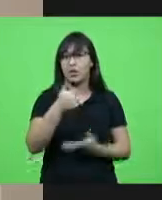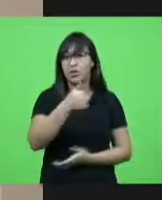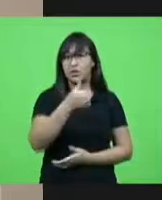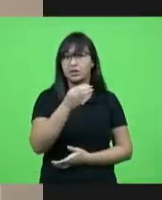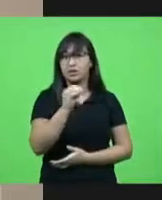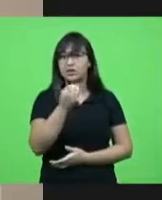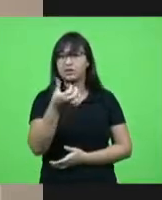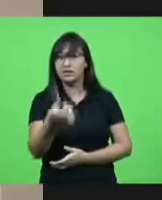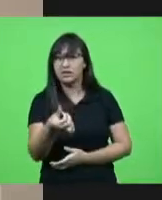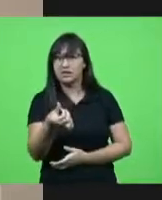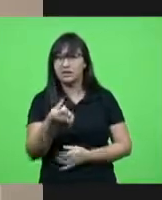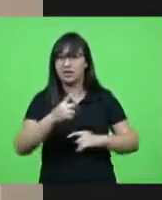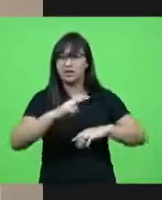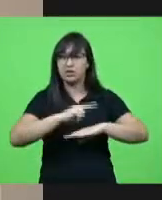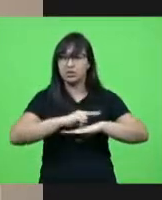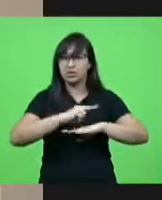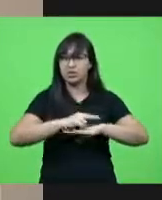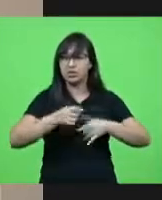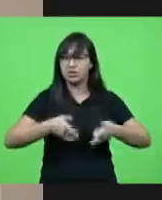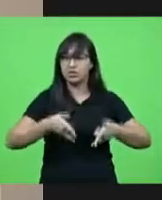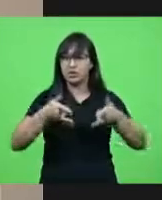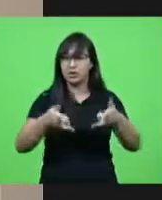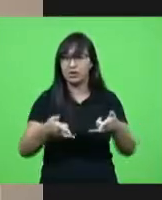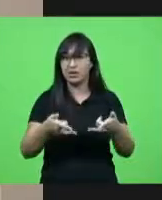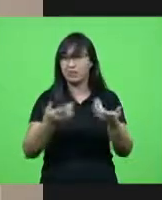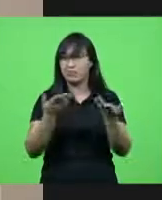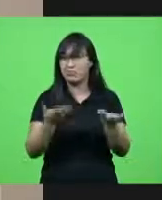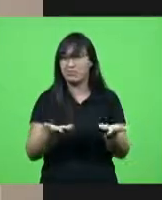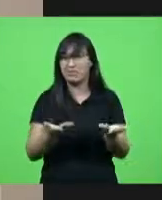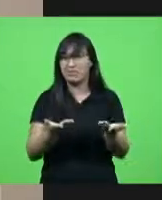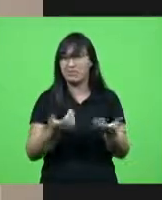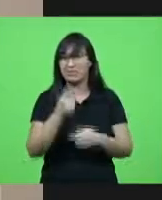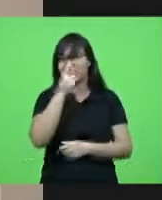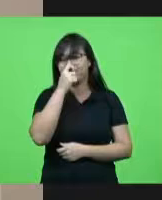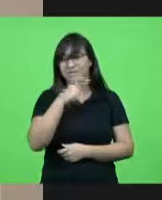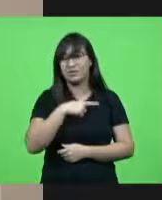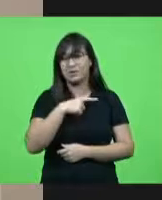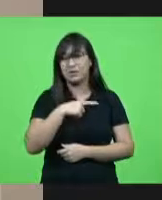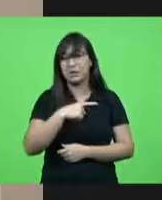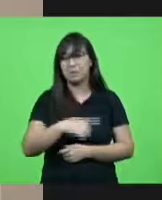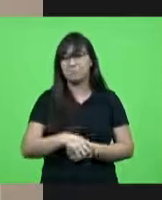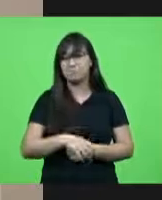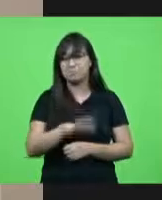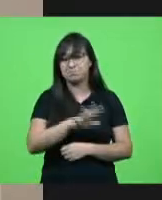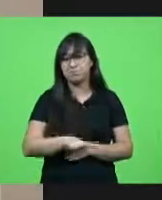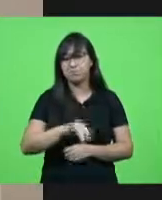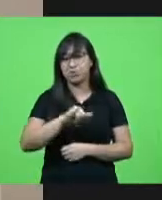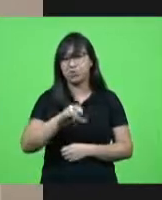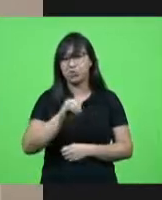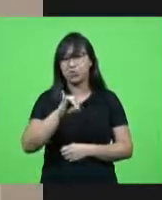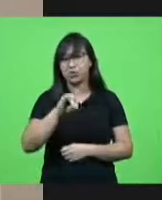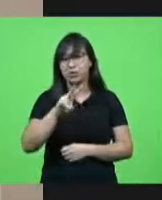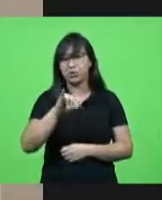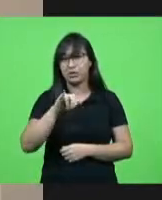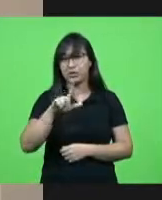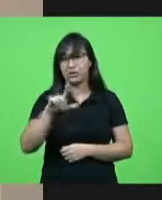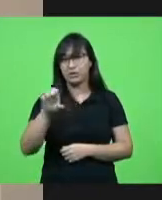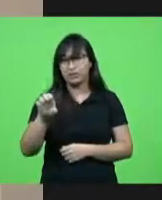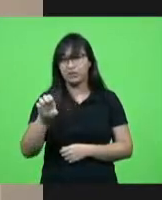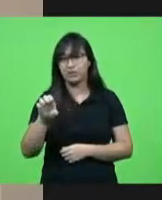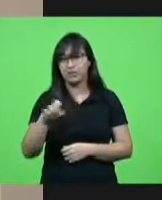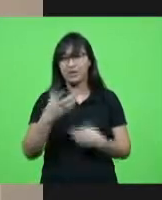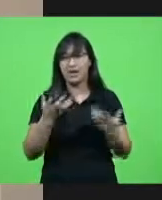ainda não é o suficiente na Serra no sul do estado na região de Joinville os prefeitos estão se unindo para juntos